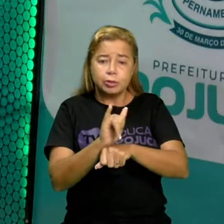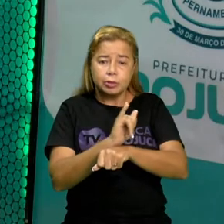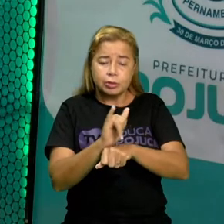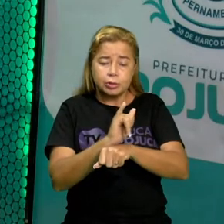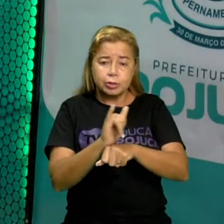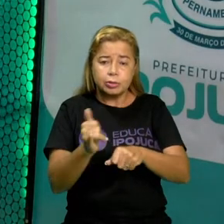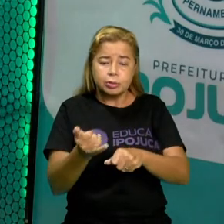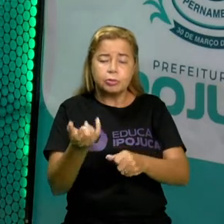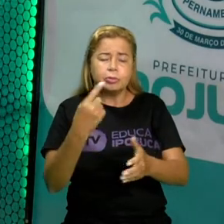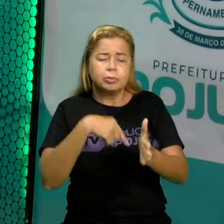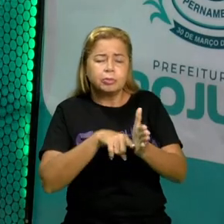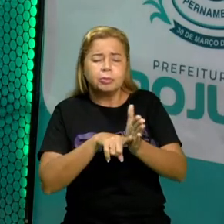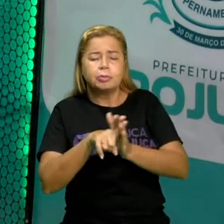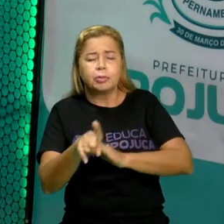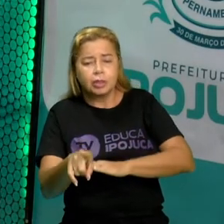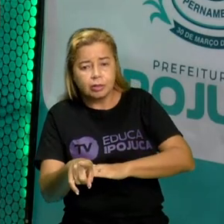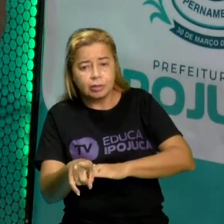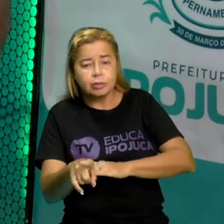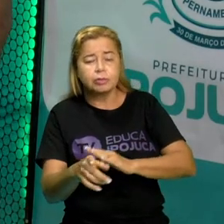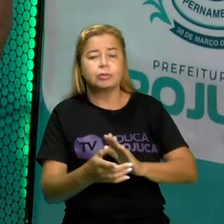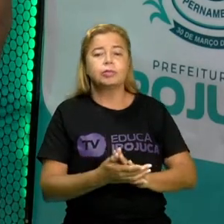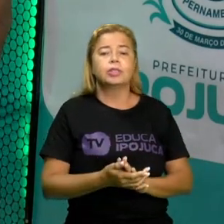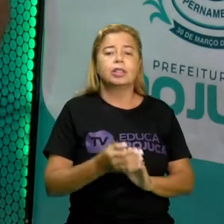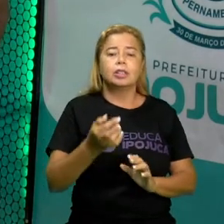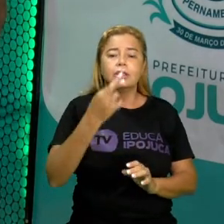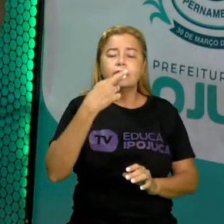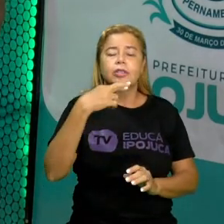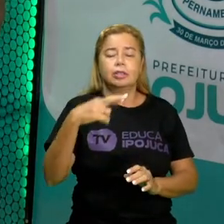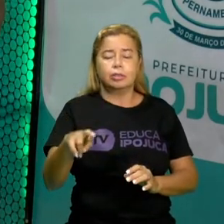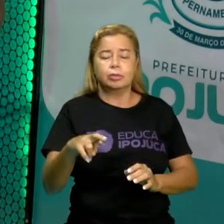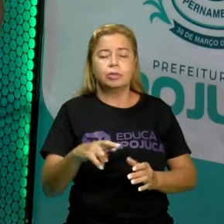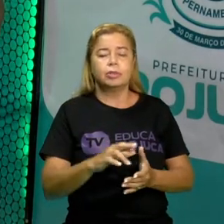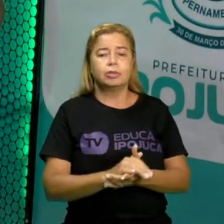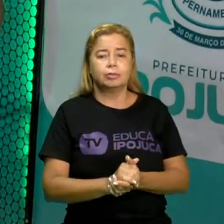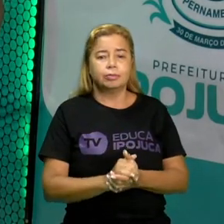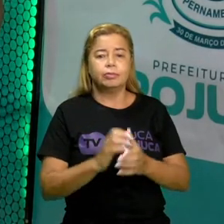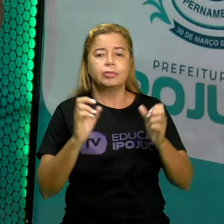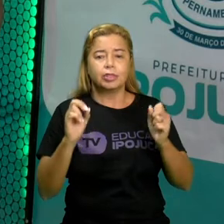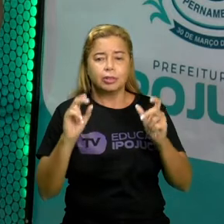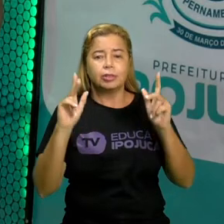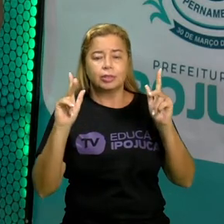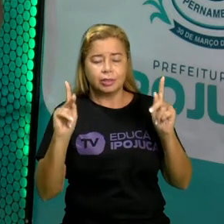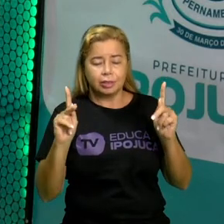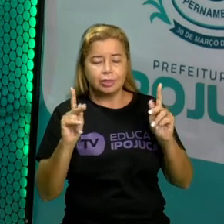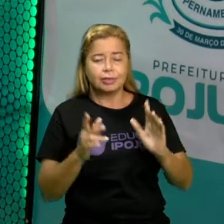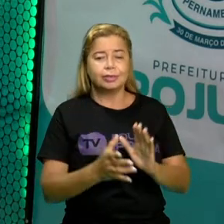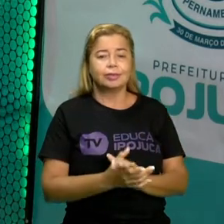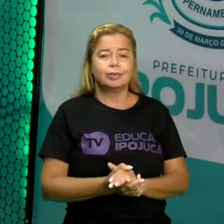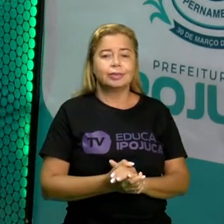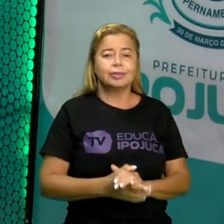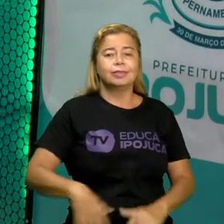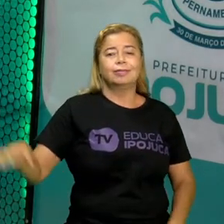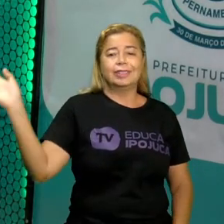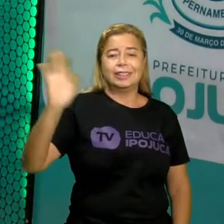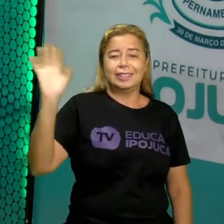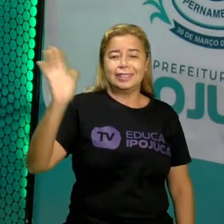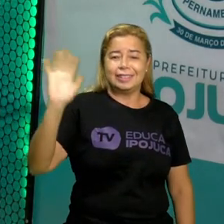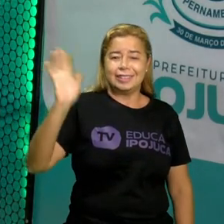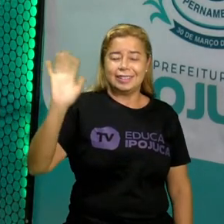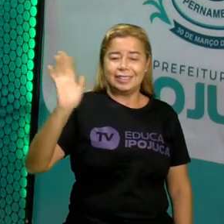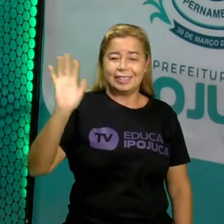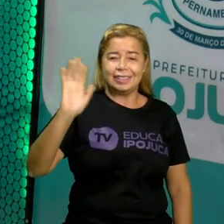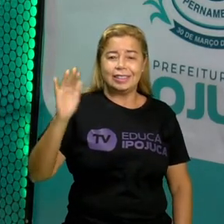Leandro, não entendi tal coisa. E eu vou lá e respondo para você e tiro a sua dúvida. Bye, bye, students!